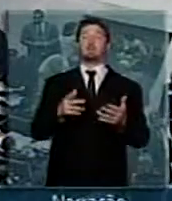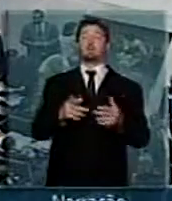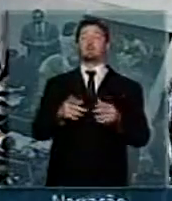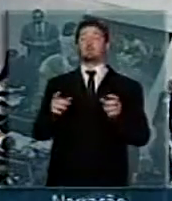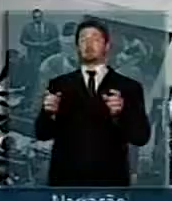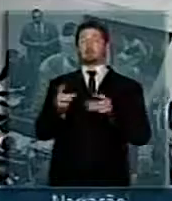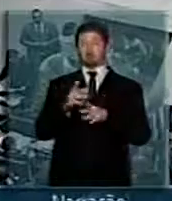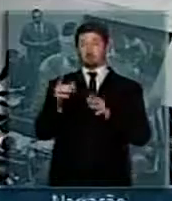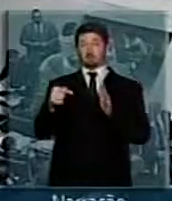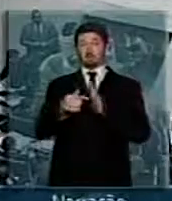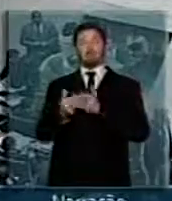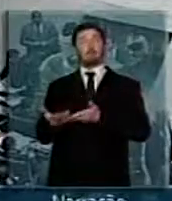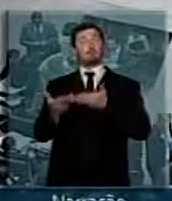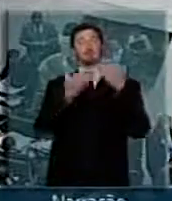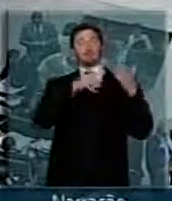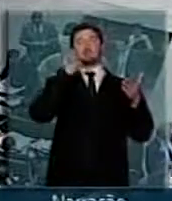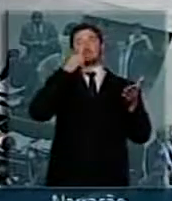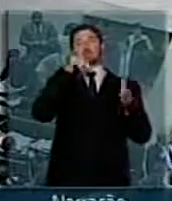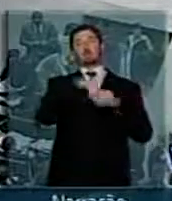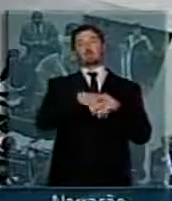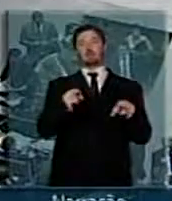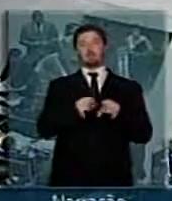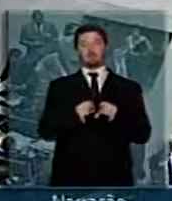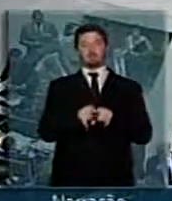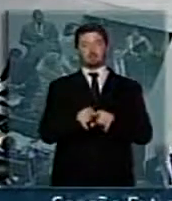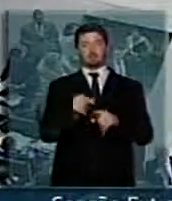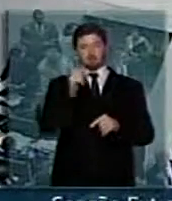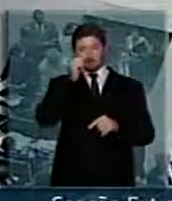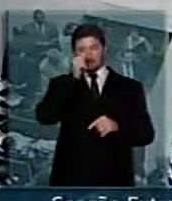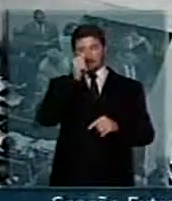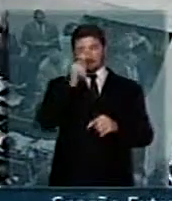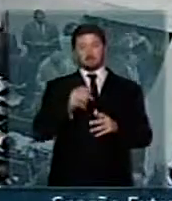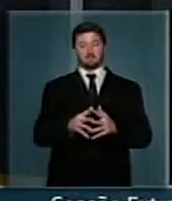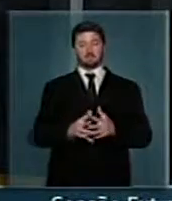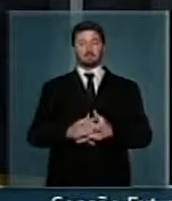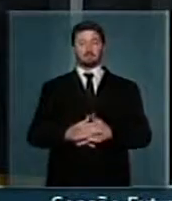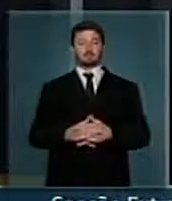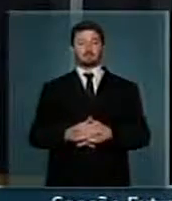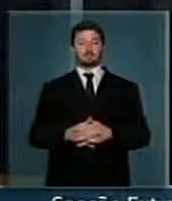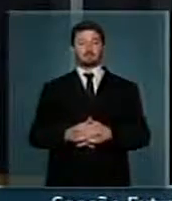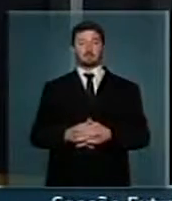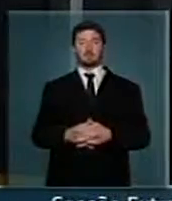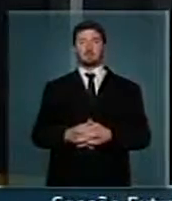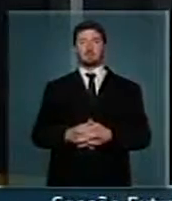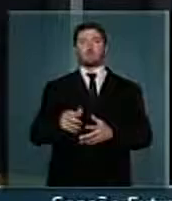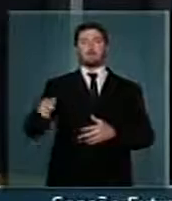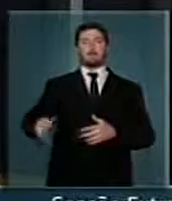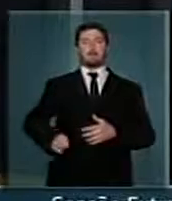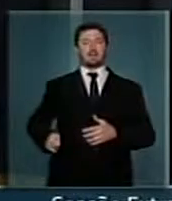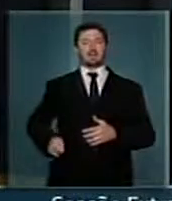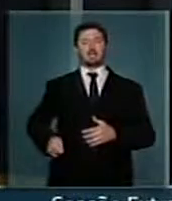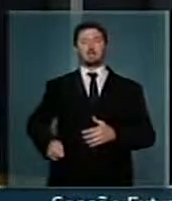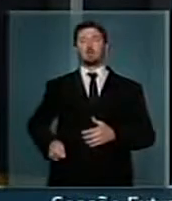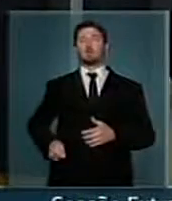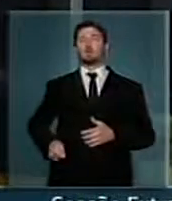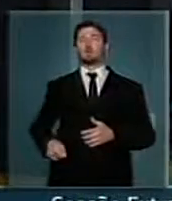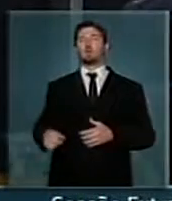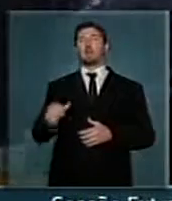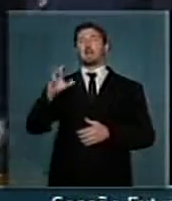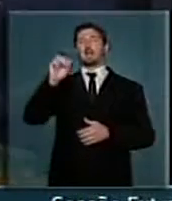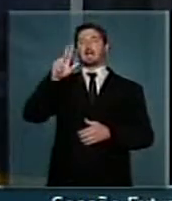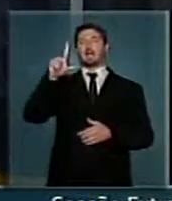melhor dizendo, segue para o Senado. Fomos recebidos pelo embaixador do Brasil lá, embaixador Carlos Alfredo,